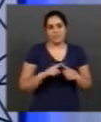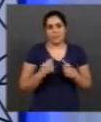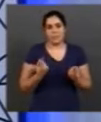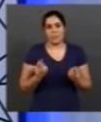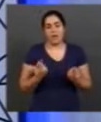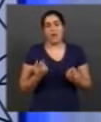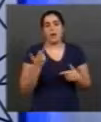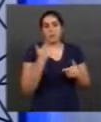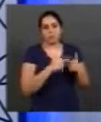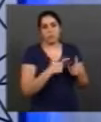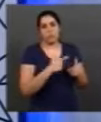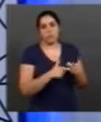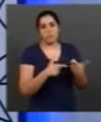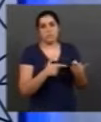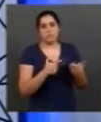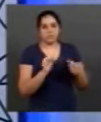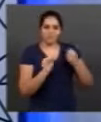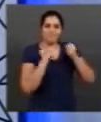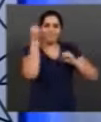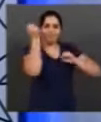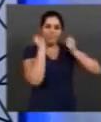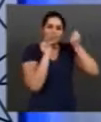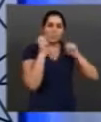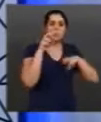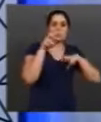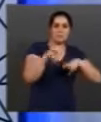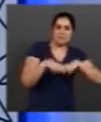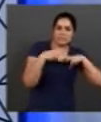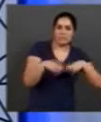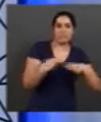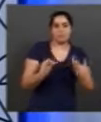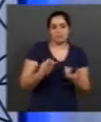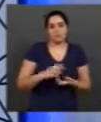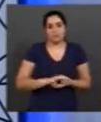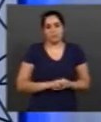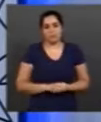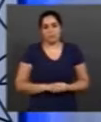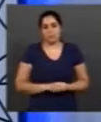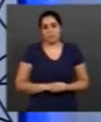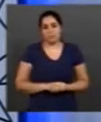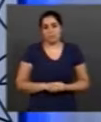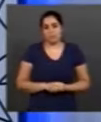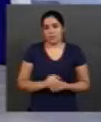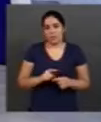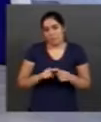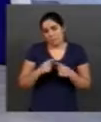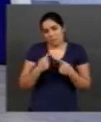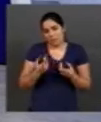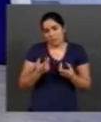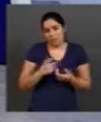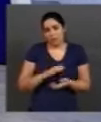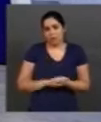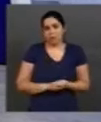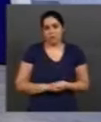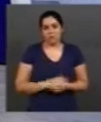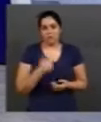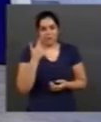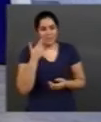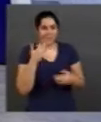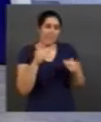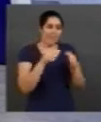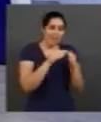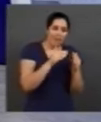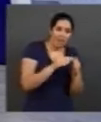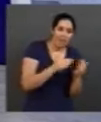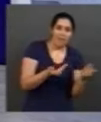grande problema está no consumo da agricultura e no consumo industrial. Mas o atendimento do consumo doméstico, urbano,